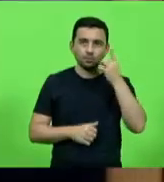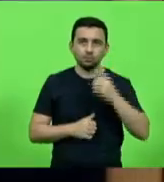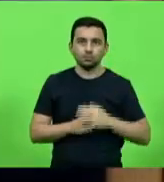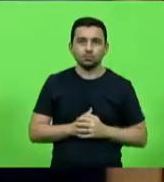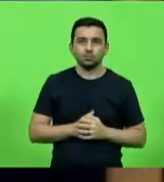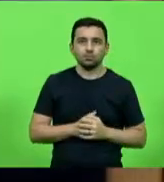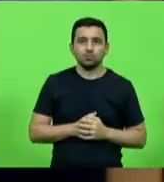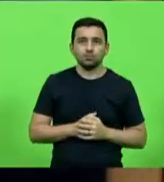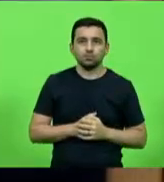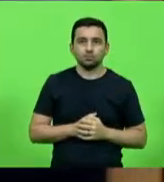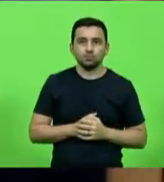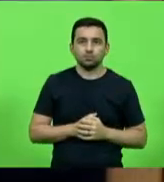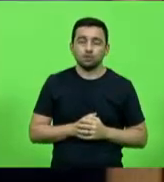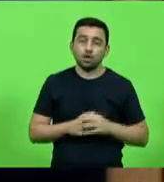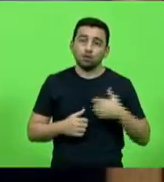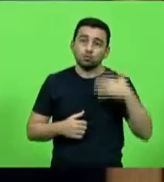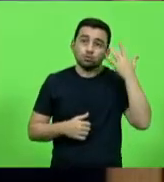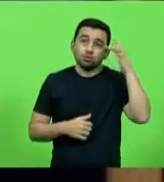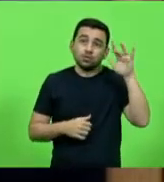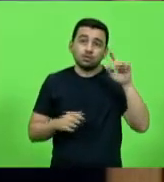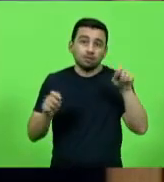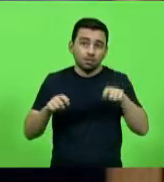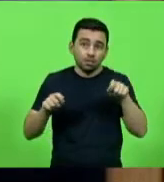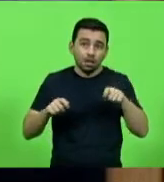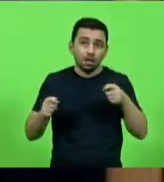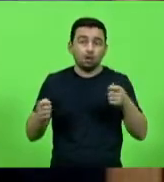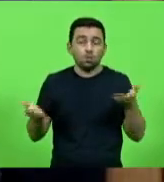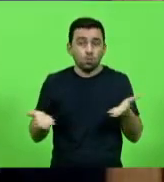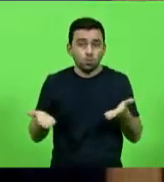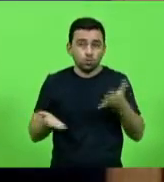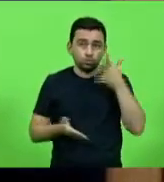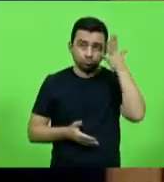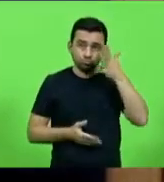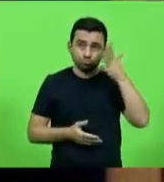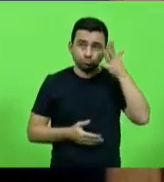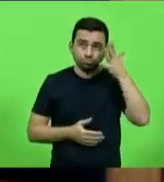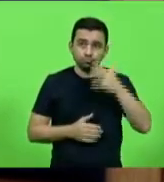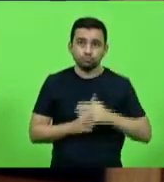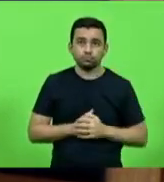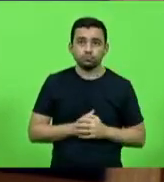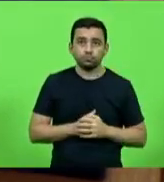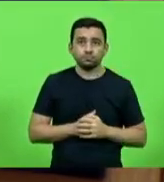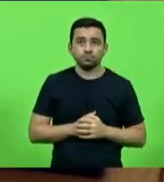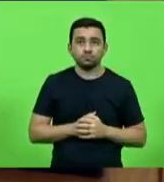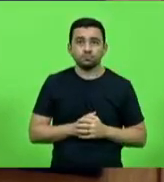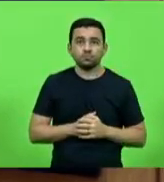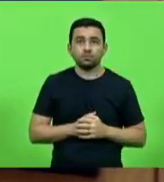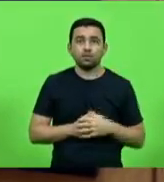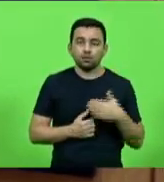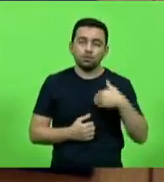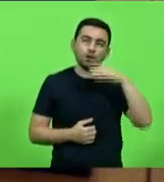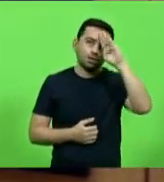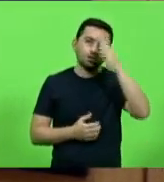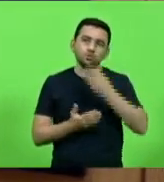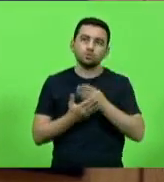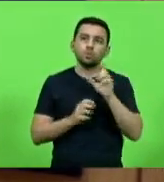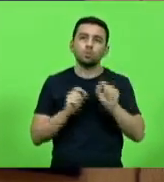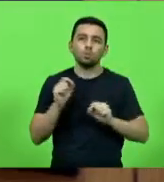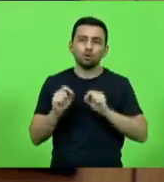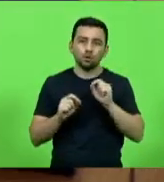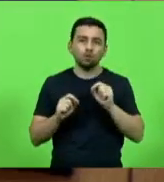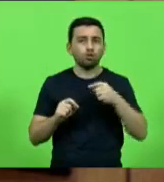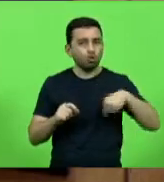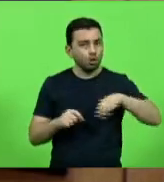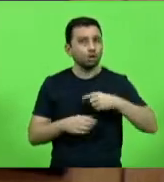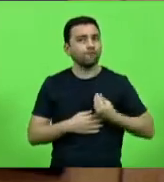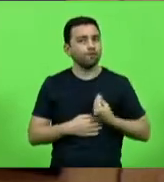ser possível providenciar para hoje, mas eu acredito que cada vez mais a gente vai estar presente no